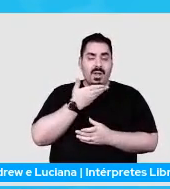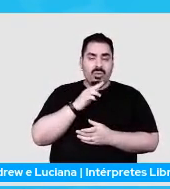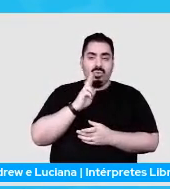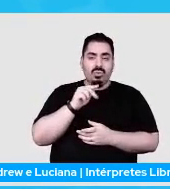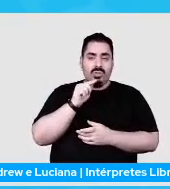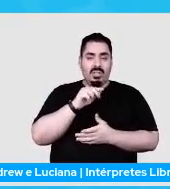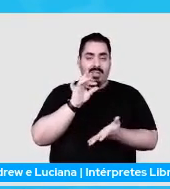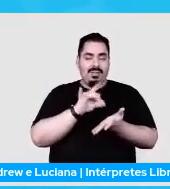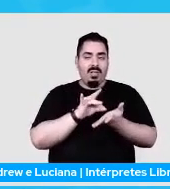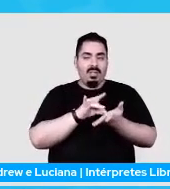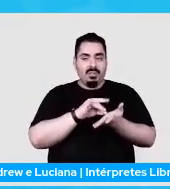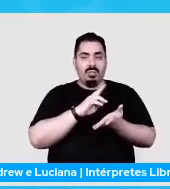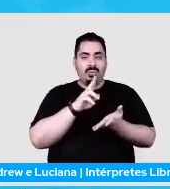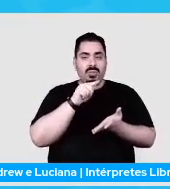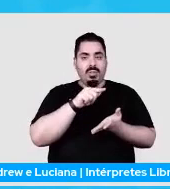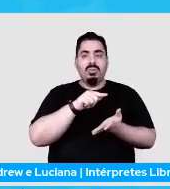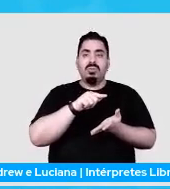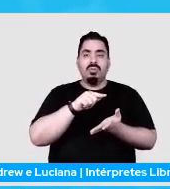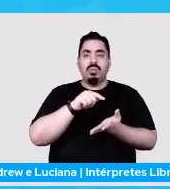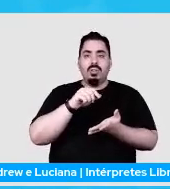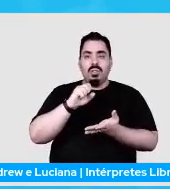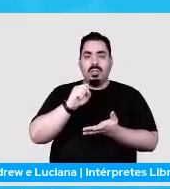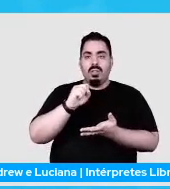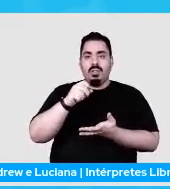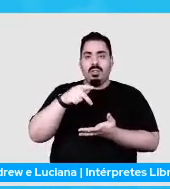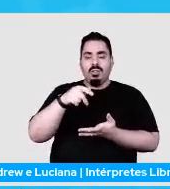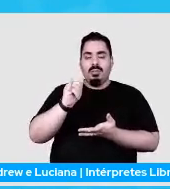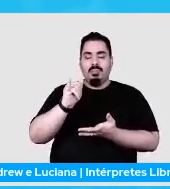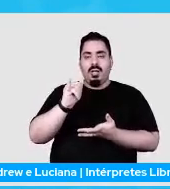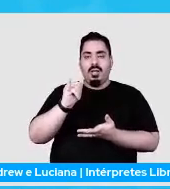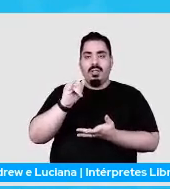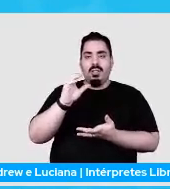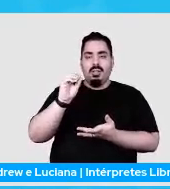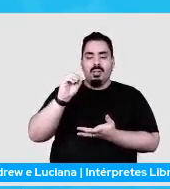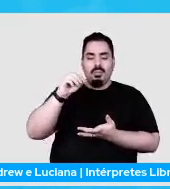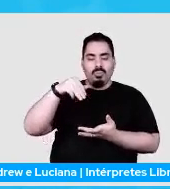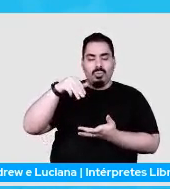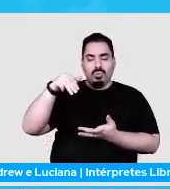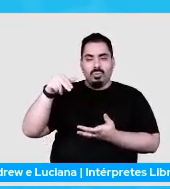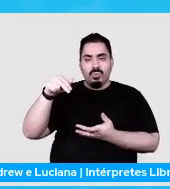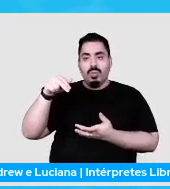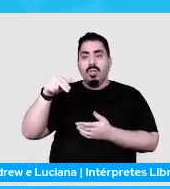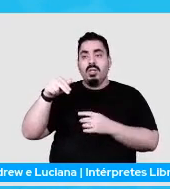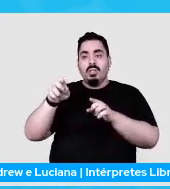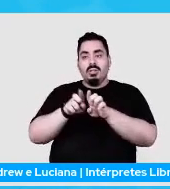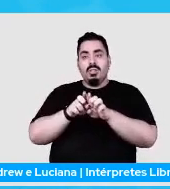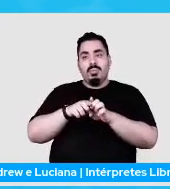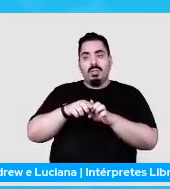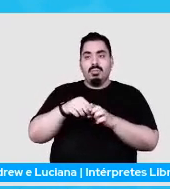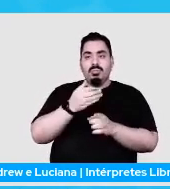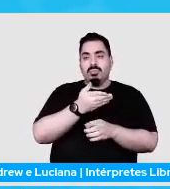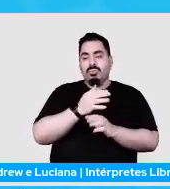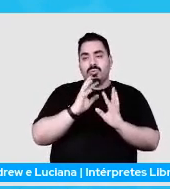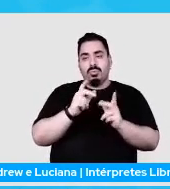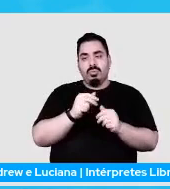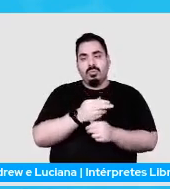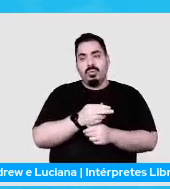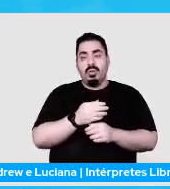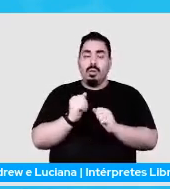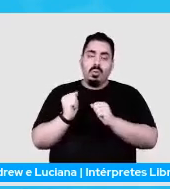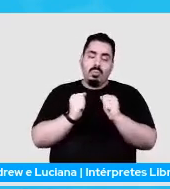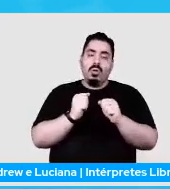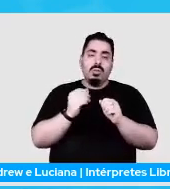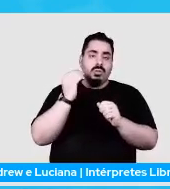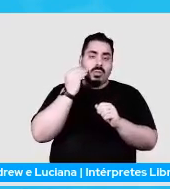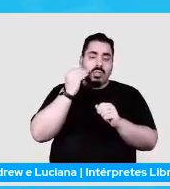o JSON Schema só dá uma olhadinha nessa página da documentação que ele explica direitinho eu posso tentar explicar depois disso na sala